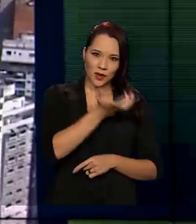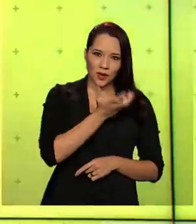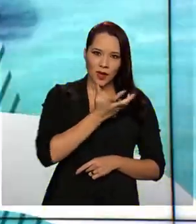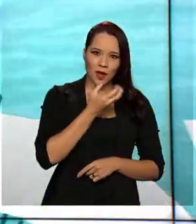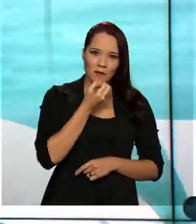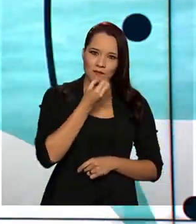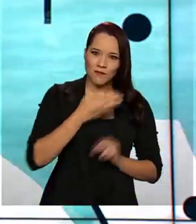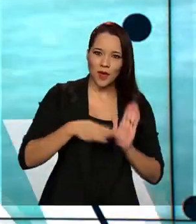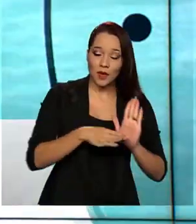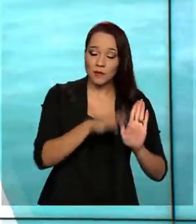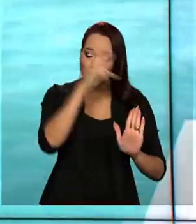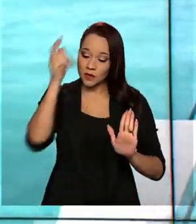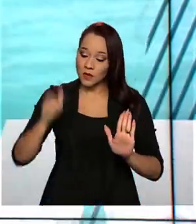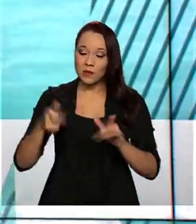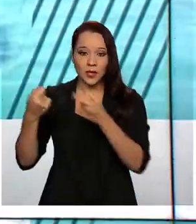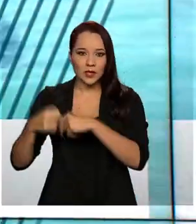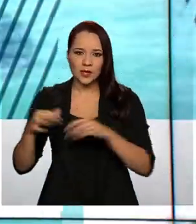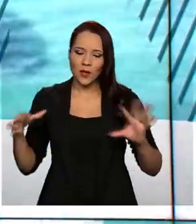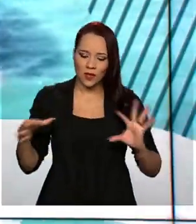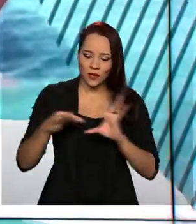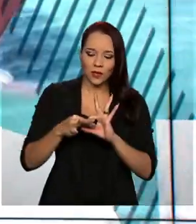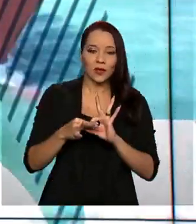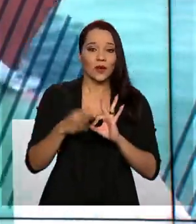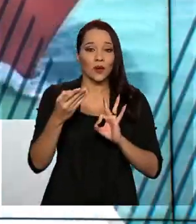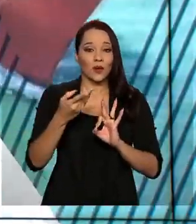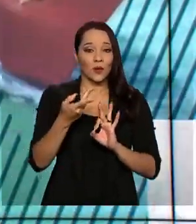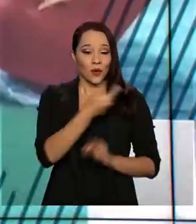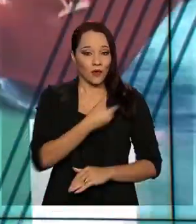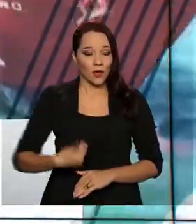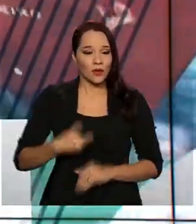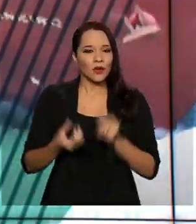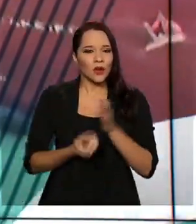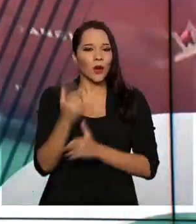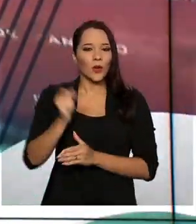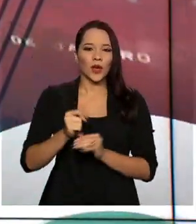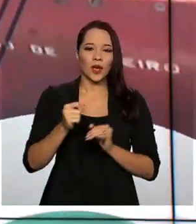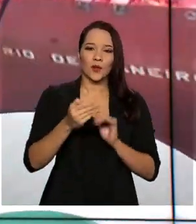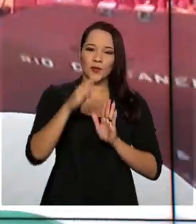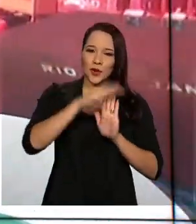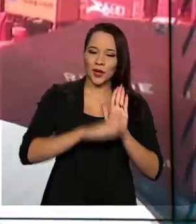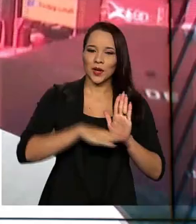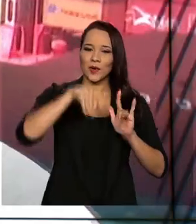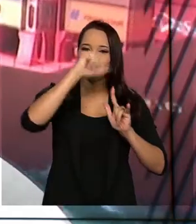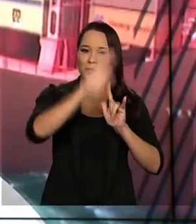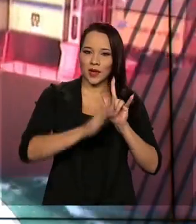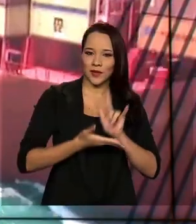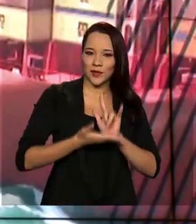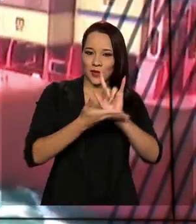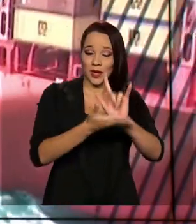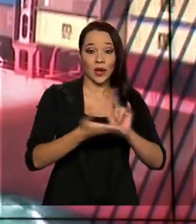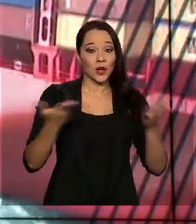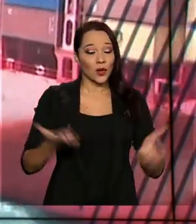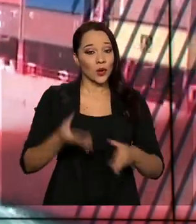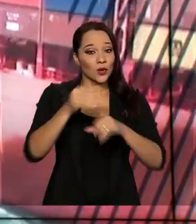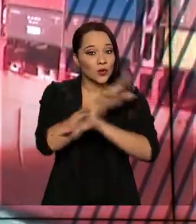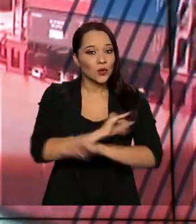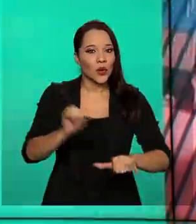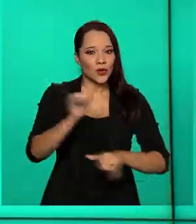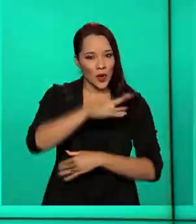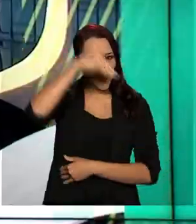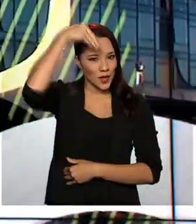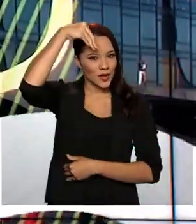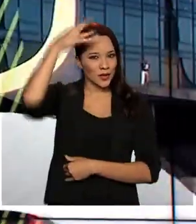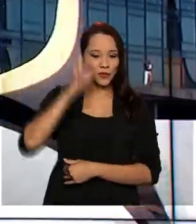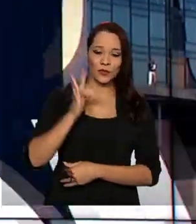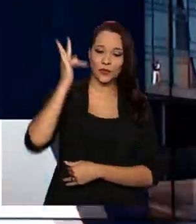o bem e quem precisa, o Governo criou o programa Pátria Voluntária, que hoje lançou uma nova campanha, a Padrim um